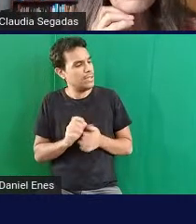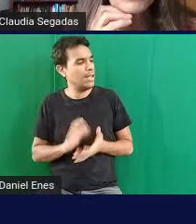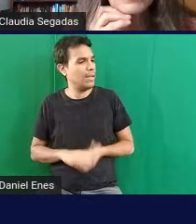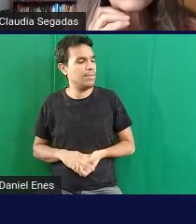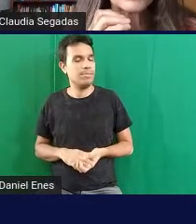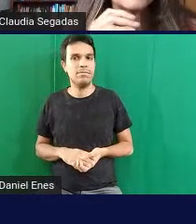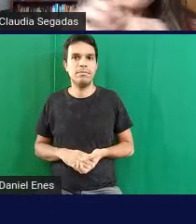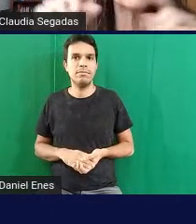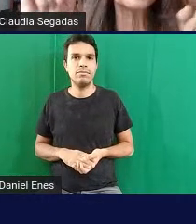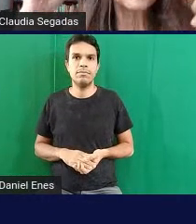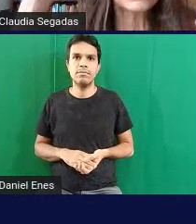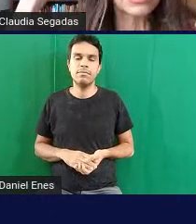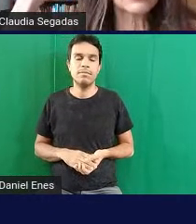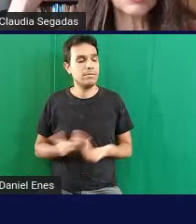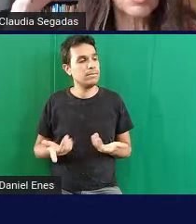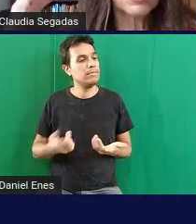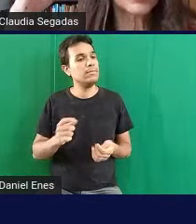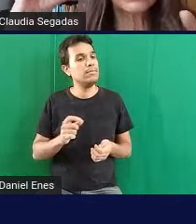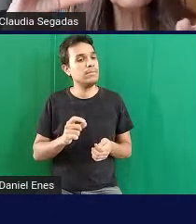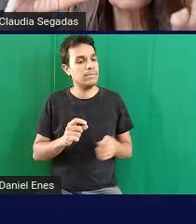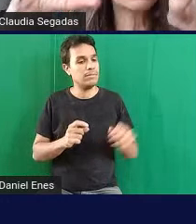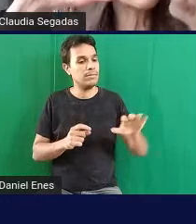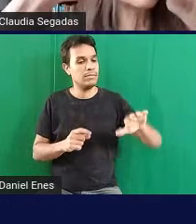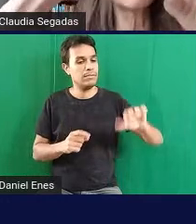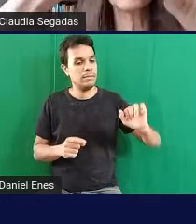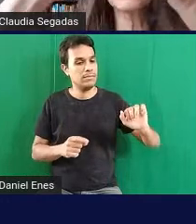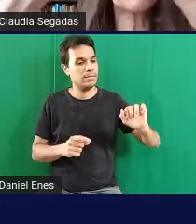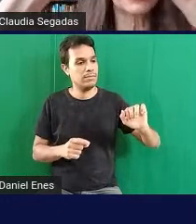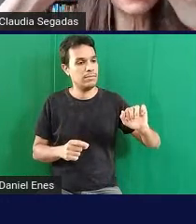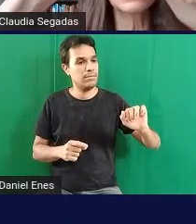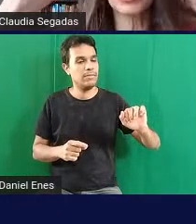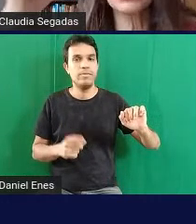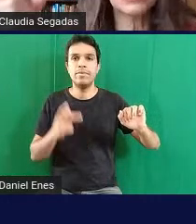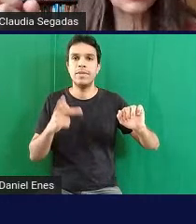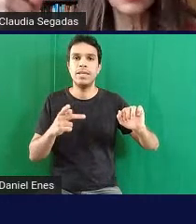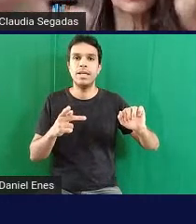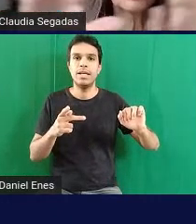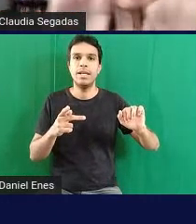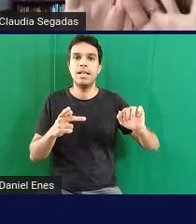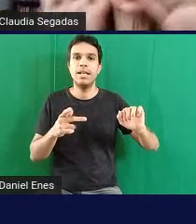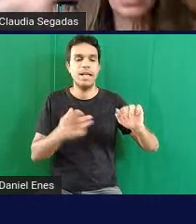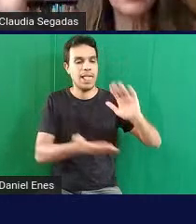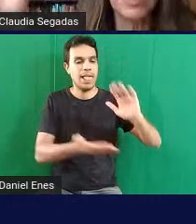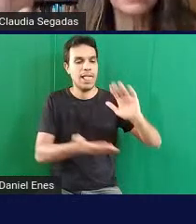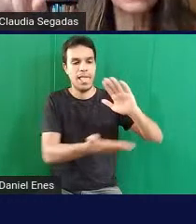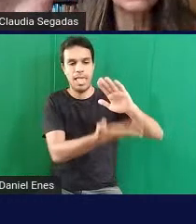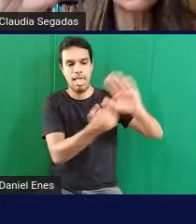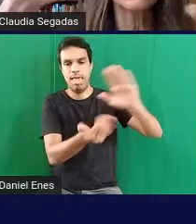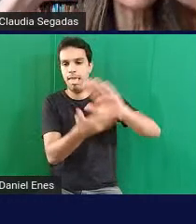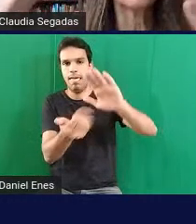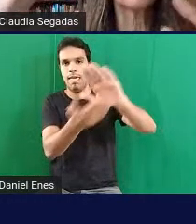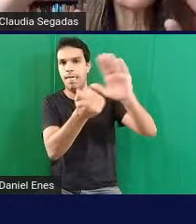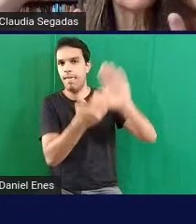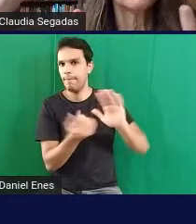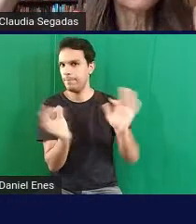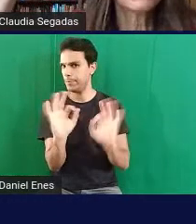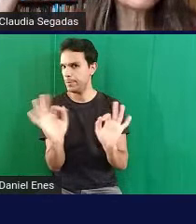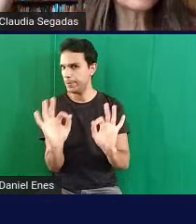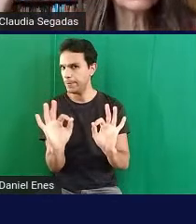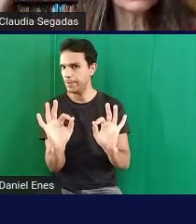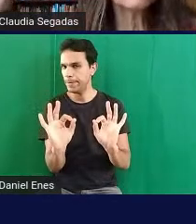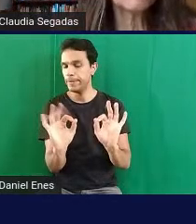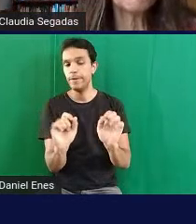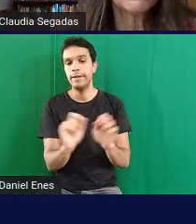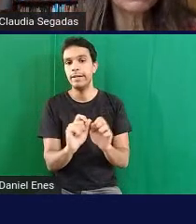olha só professor a gente foi tirando tirando quer dizer eles não foram na verdade arrancando não eles não descolaram nada eles foram